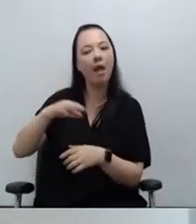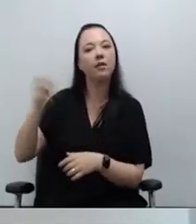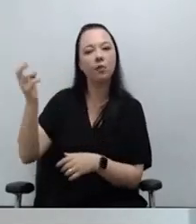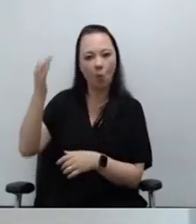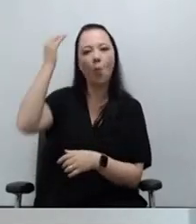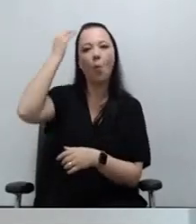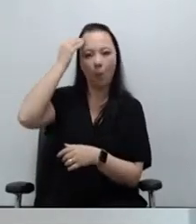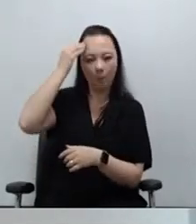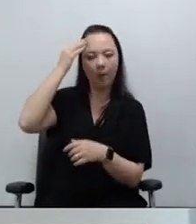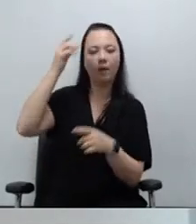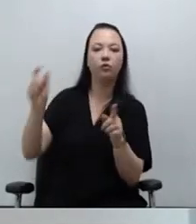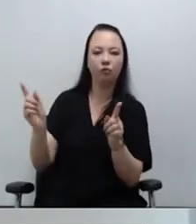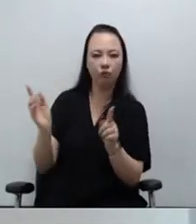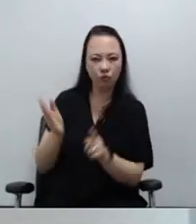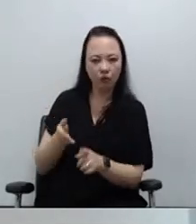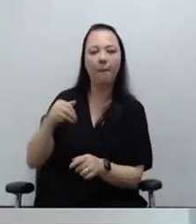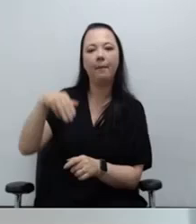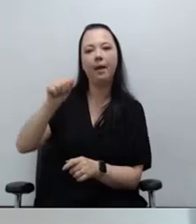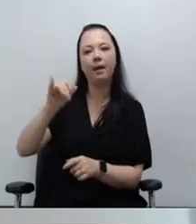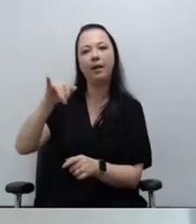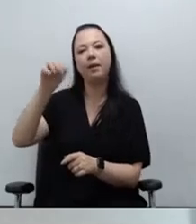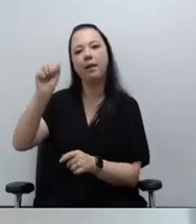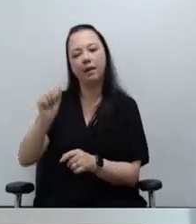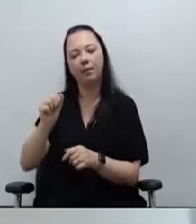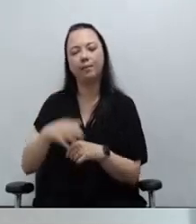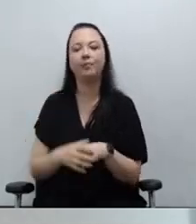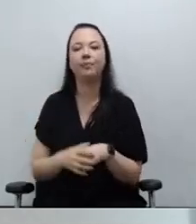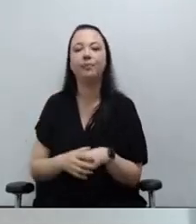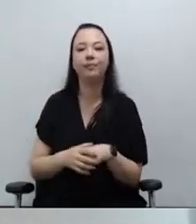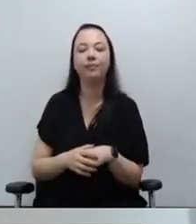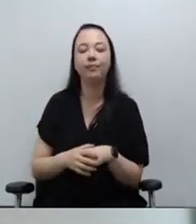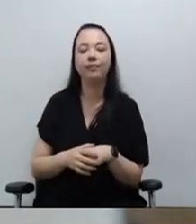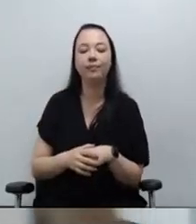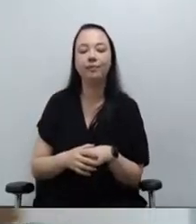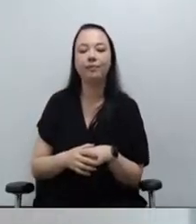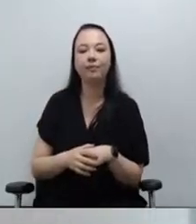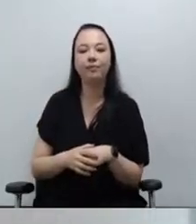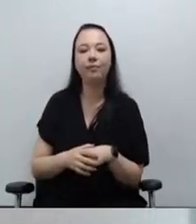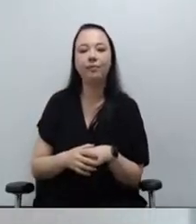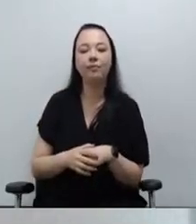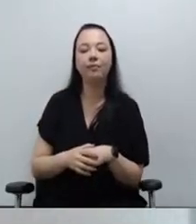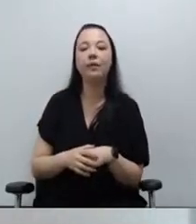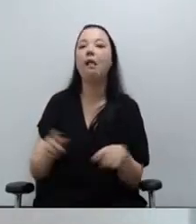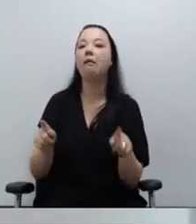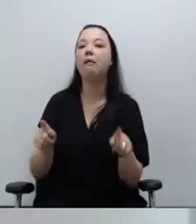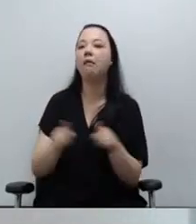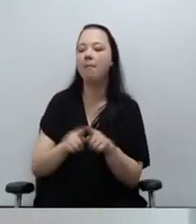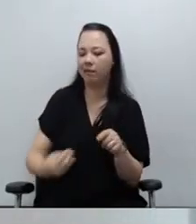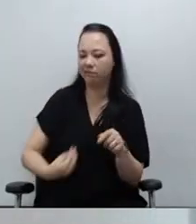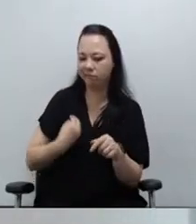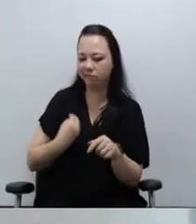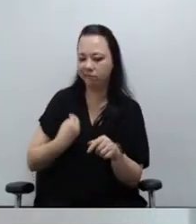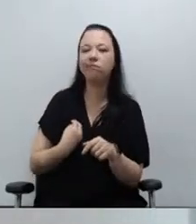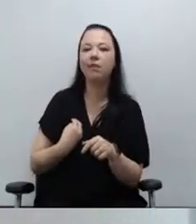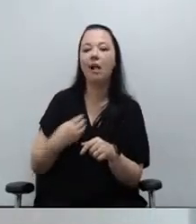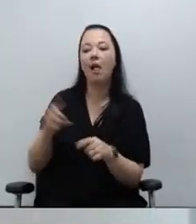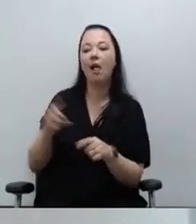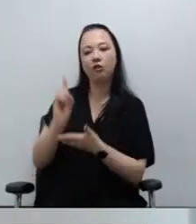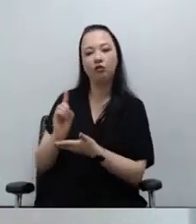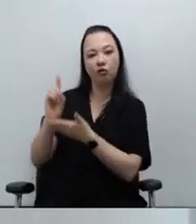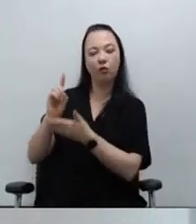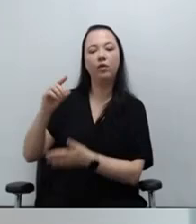da primeira subdefensoria geral, Maria Carolina. Também estiveram presentes a diretora da APADEP e a ouvidoria.